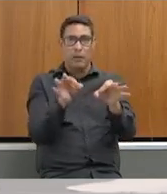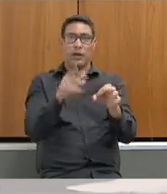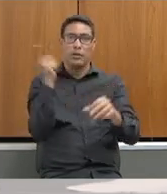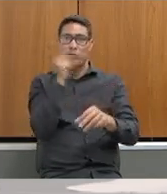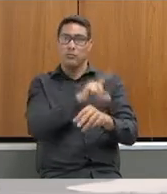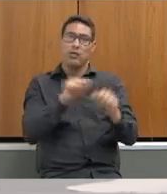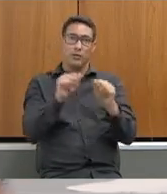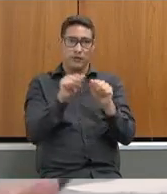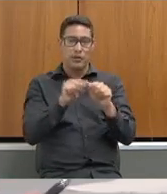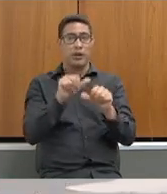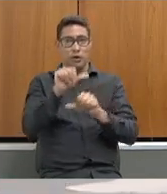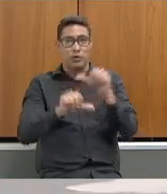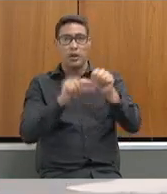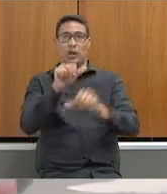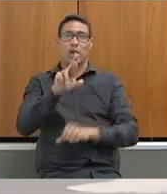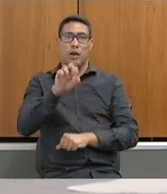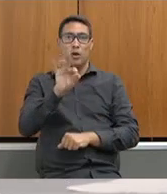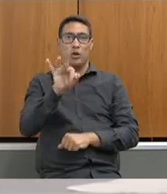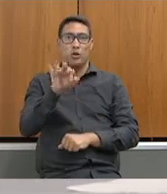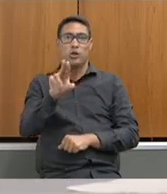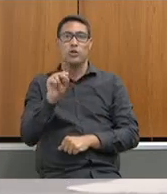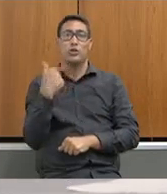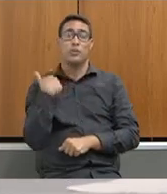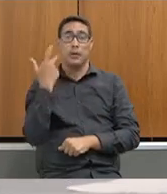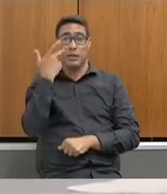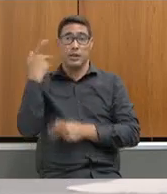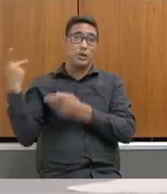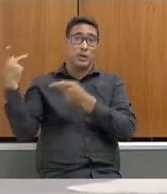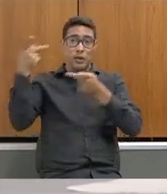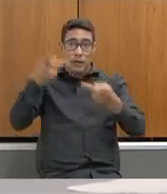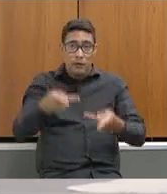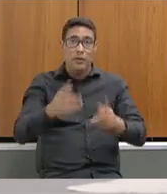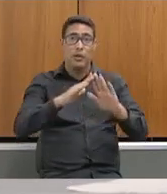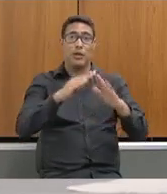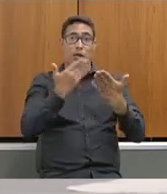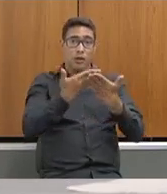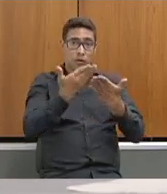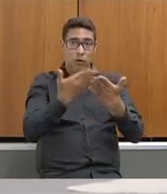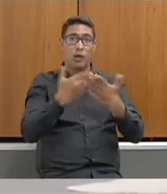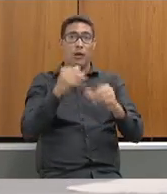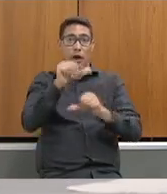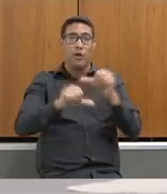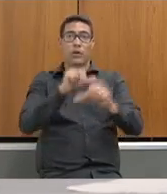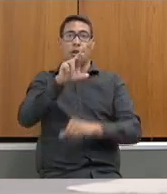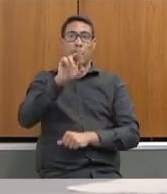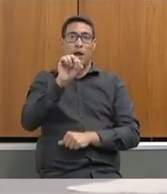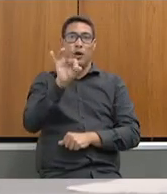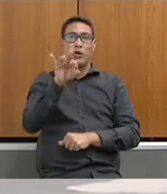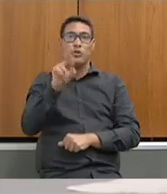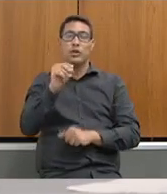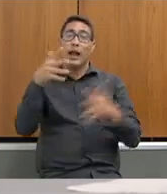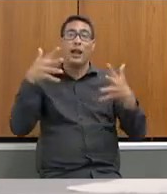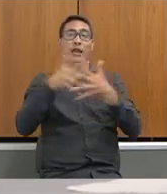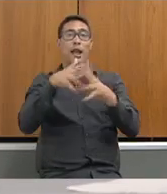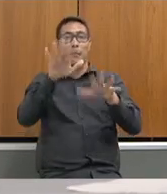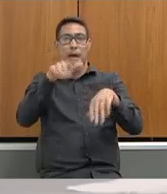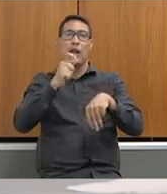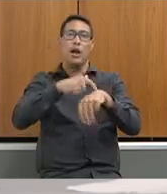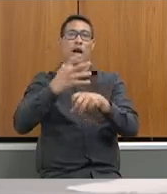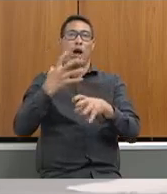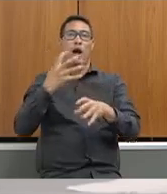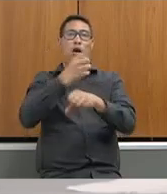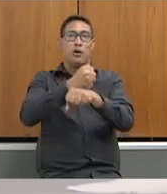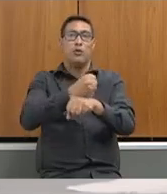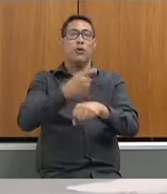alterando a rotina, mas chegar na escola e alterar a rotina prejudica a carga horária do estudante, é por isso que eu fico um pouco preocupado, mas isso a gente